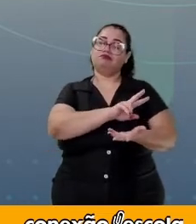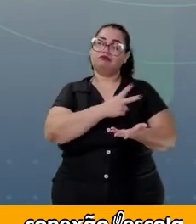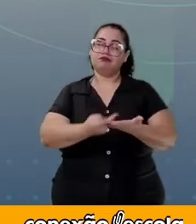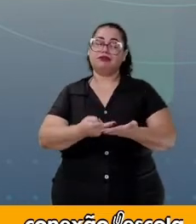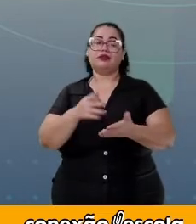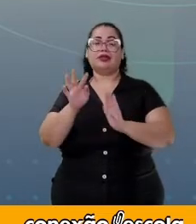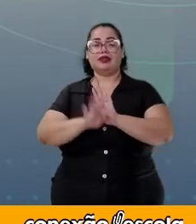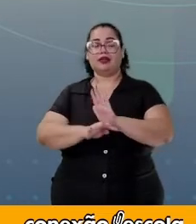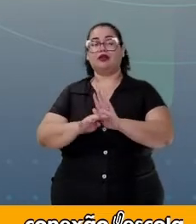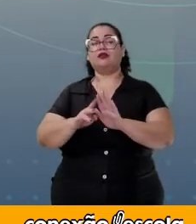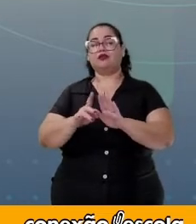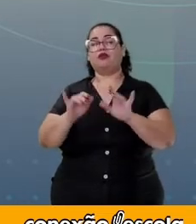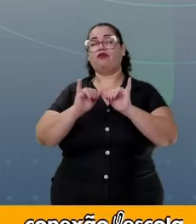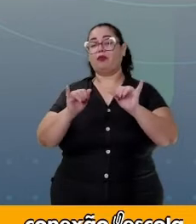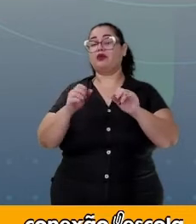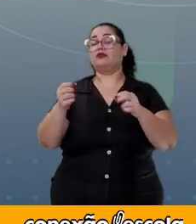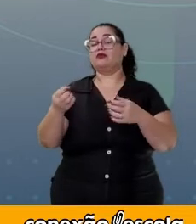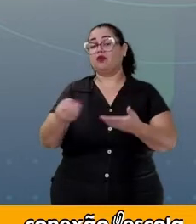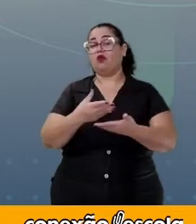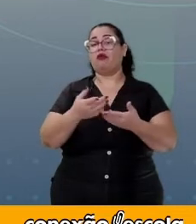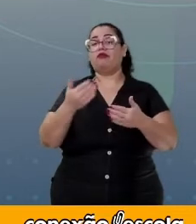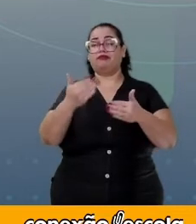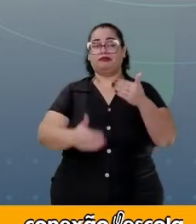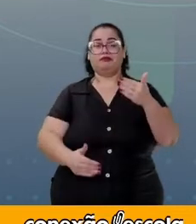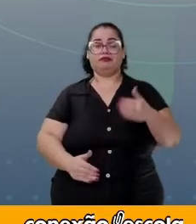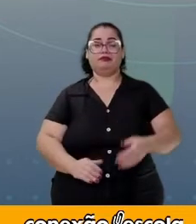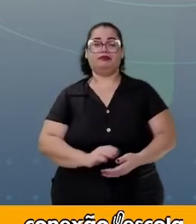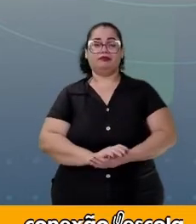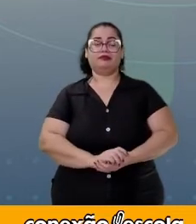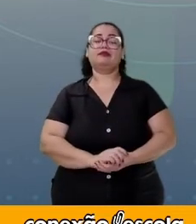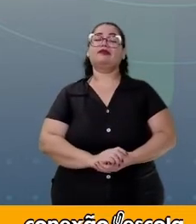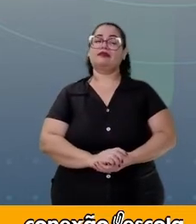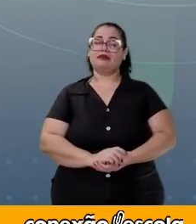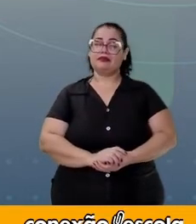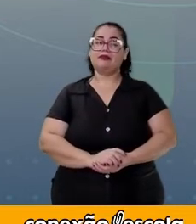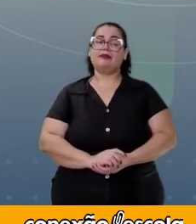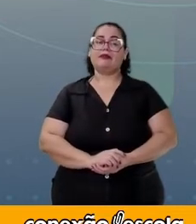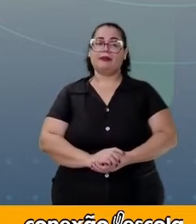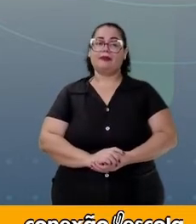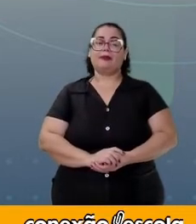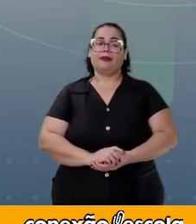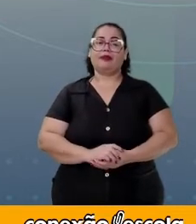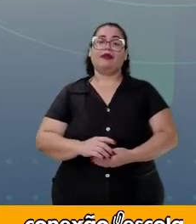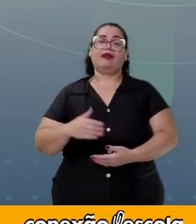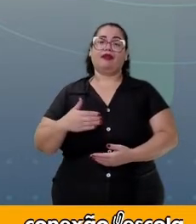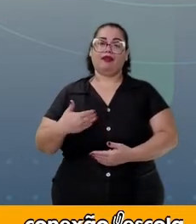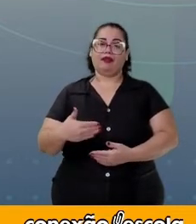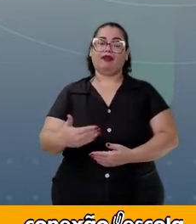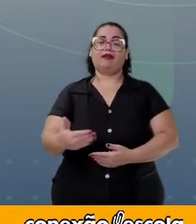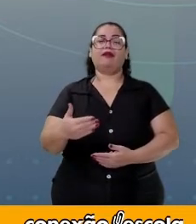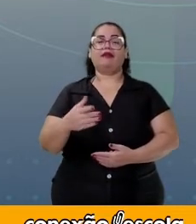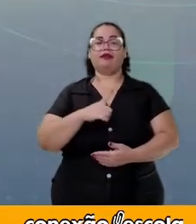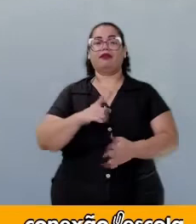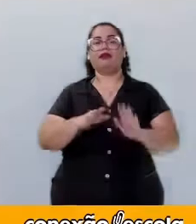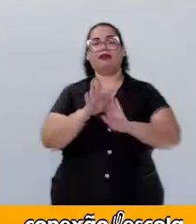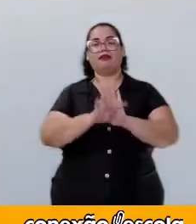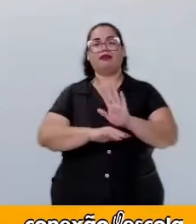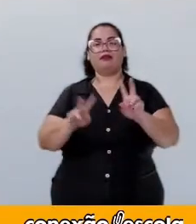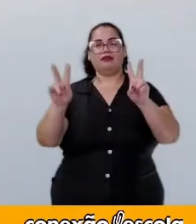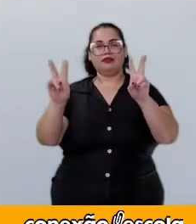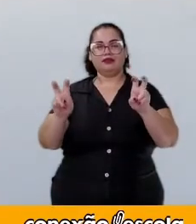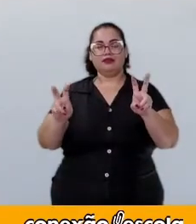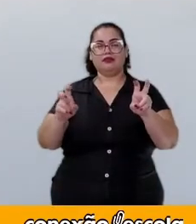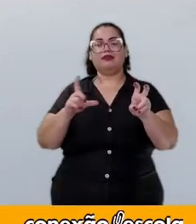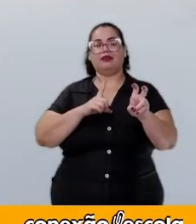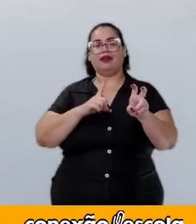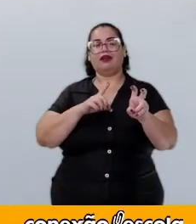nova e contrária. Ainda, nós temos aqui o termo de